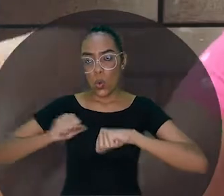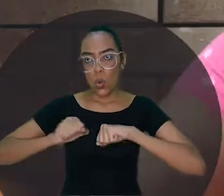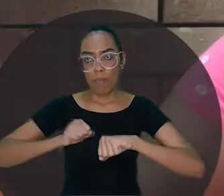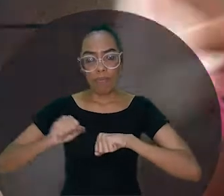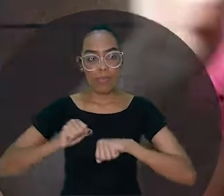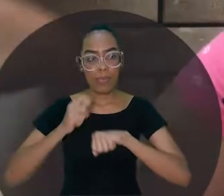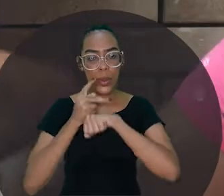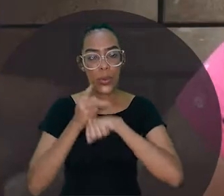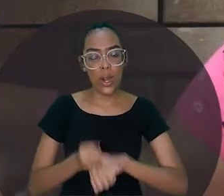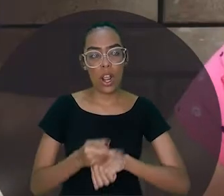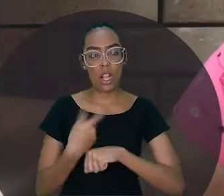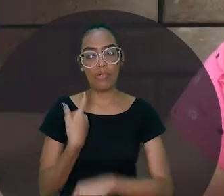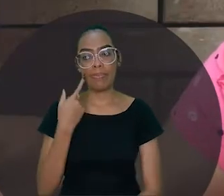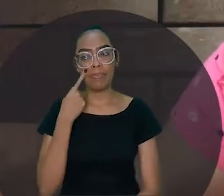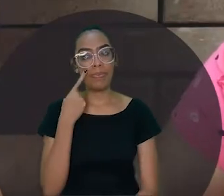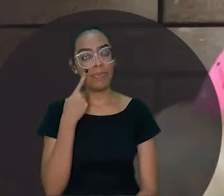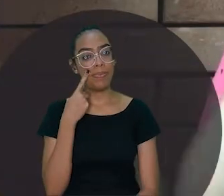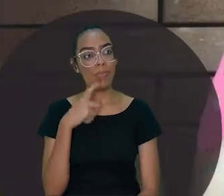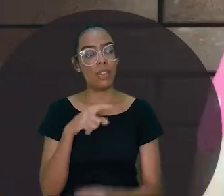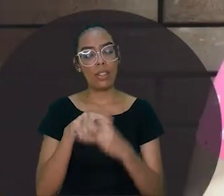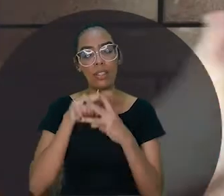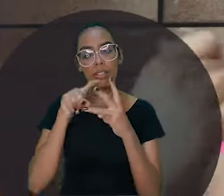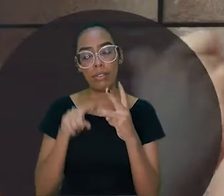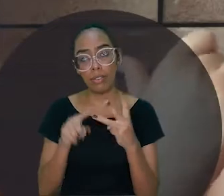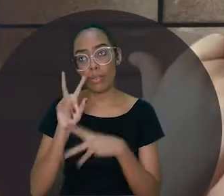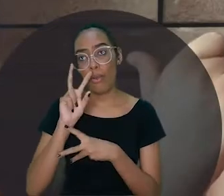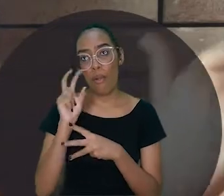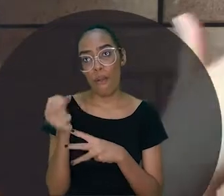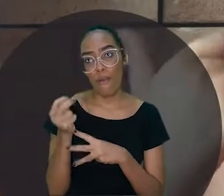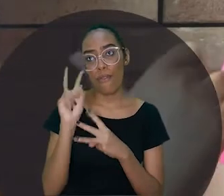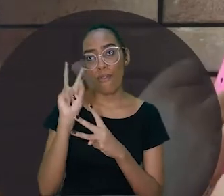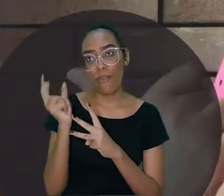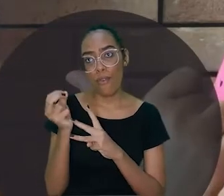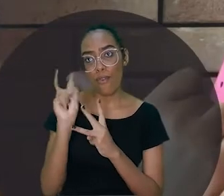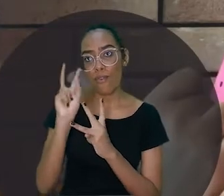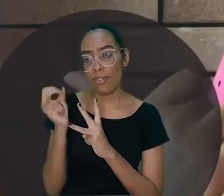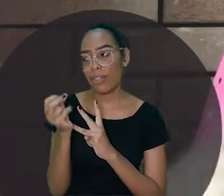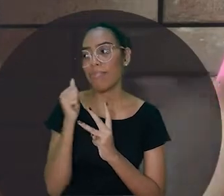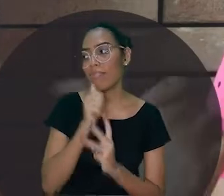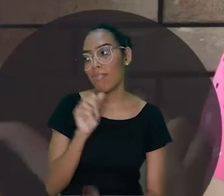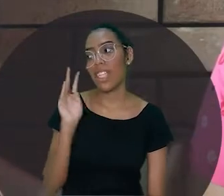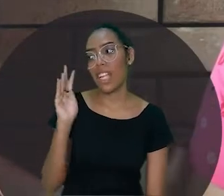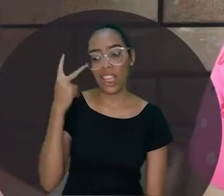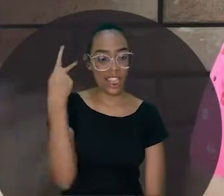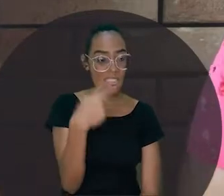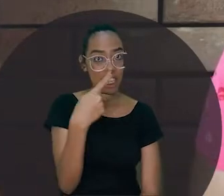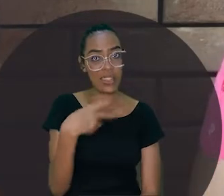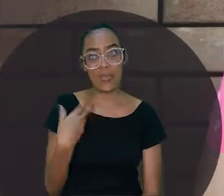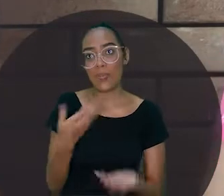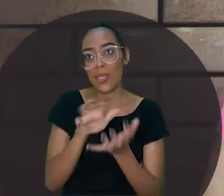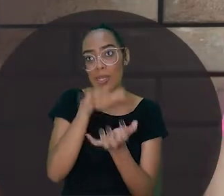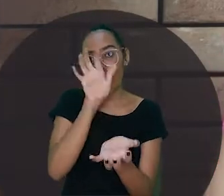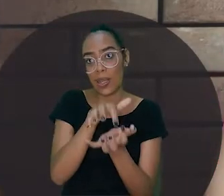Saiu, nadando pra trás dos cabritos. Sendo que deixou lá os ovos da esposa dele, né? Porque